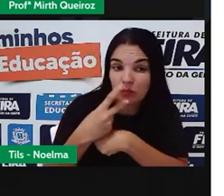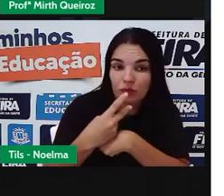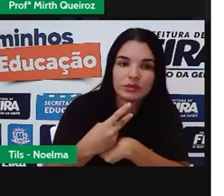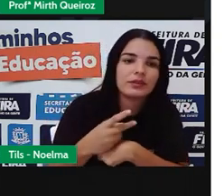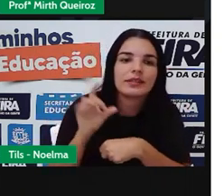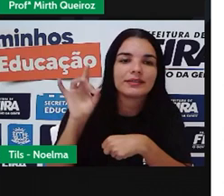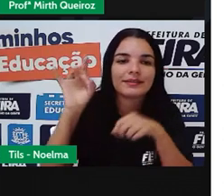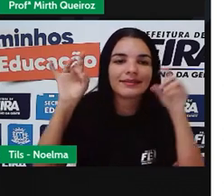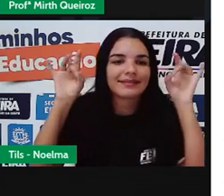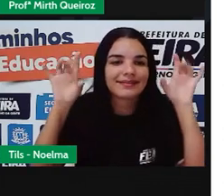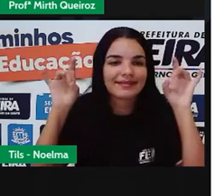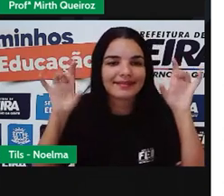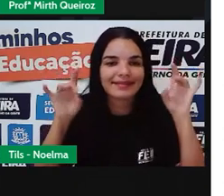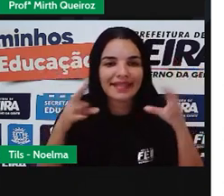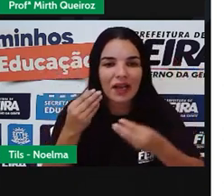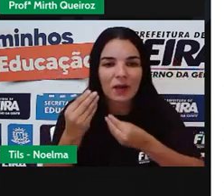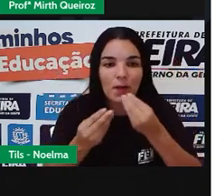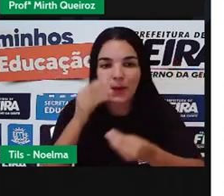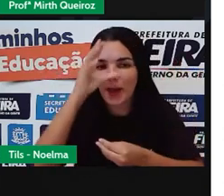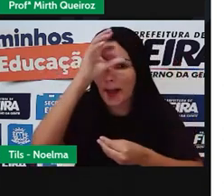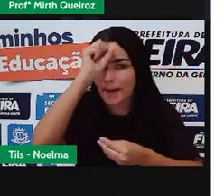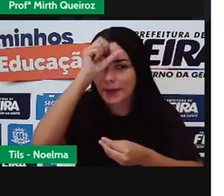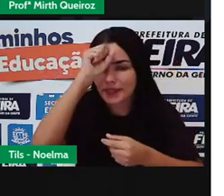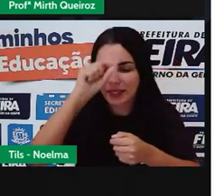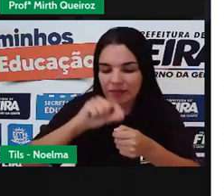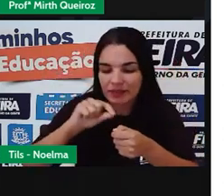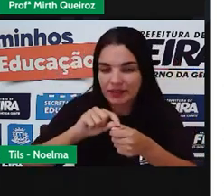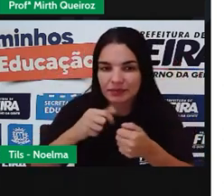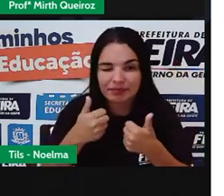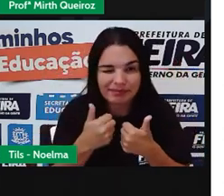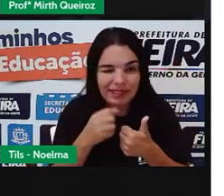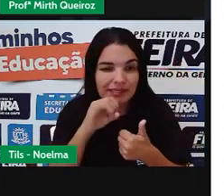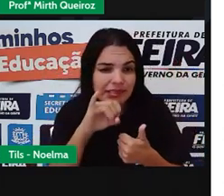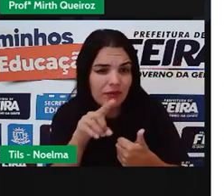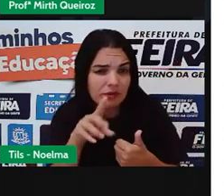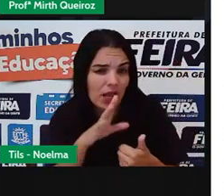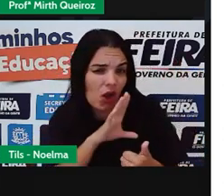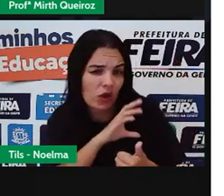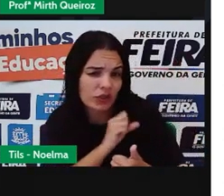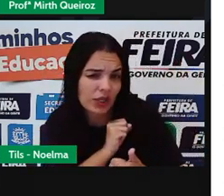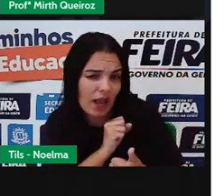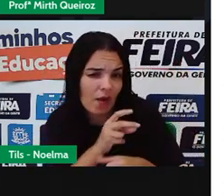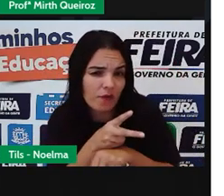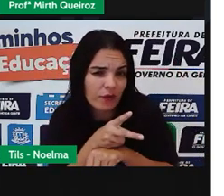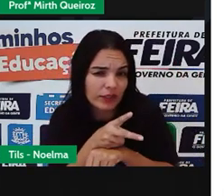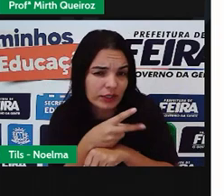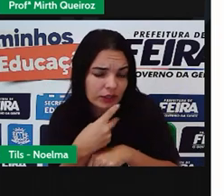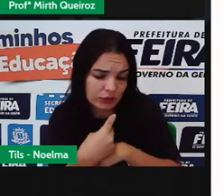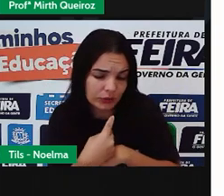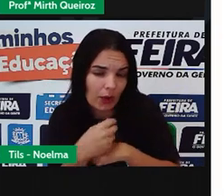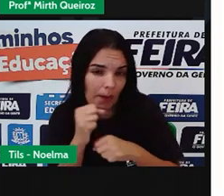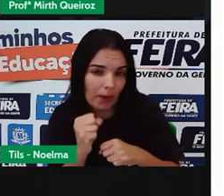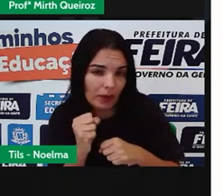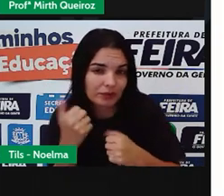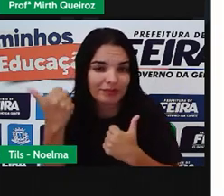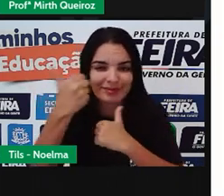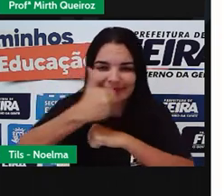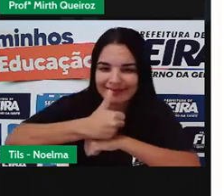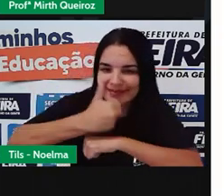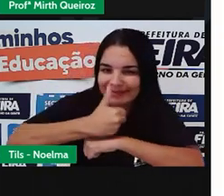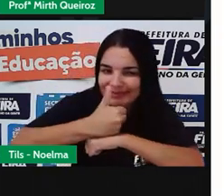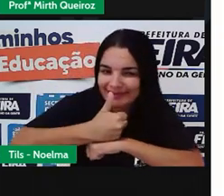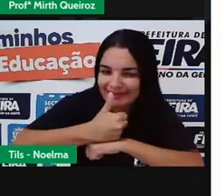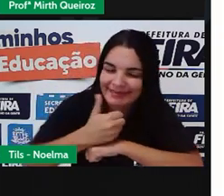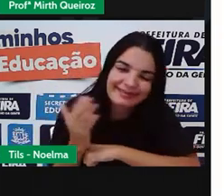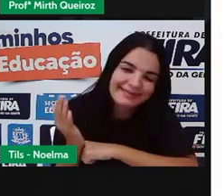por todas a como fazer muda de rosas. Então, desde já, se você gostar do vídeo, deixe o like, compartilhe com o que ame rosas igual a você e